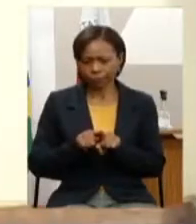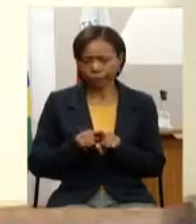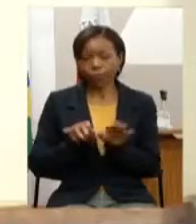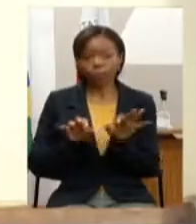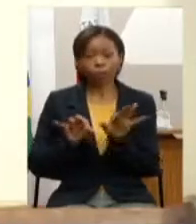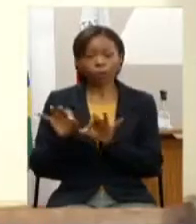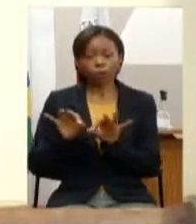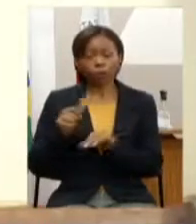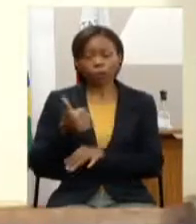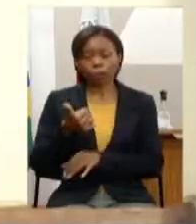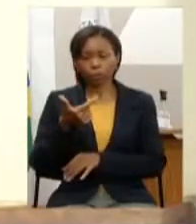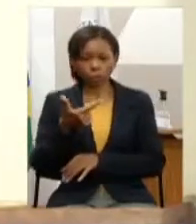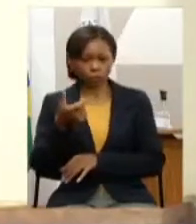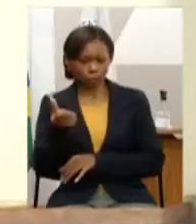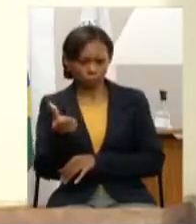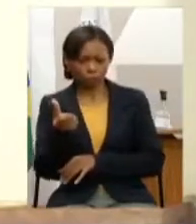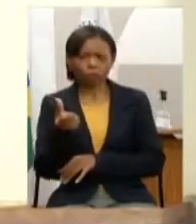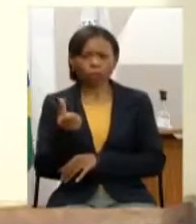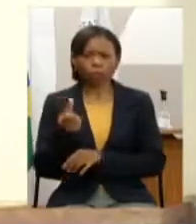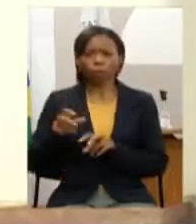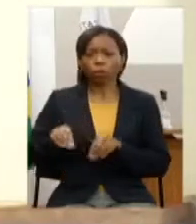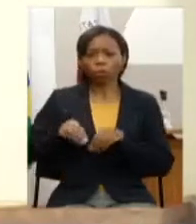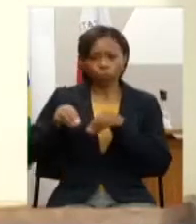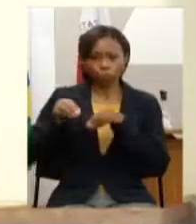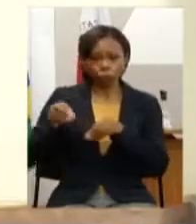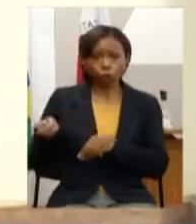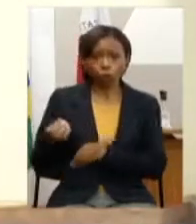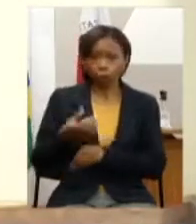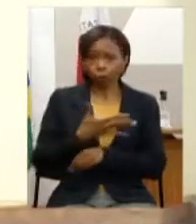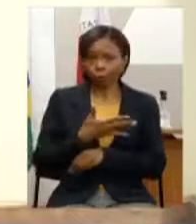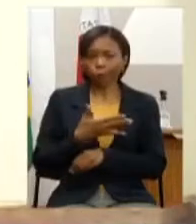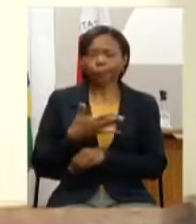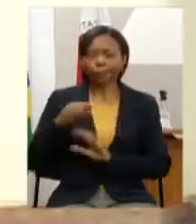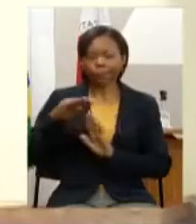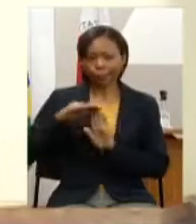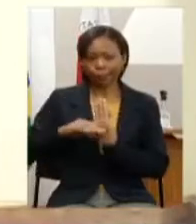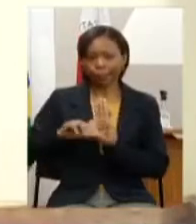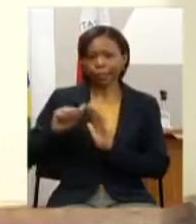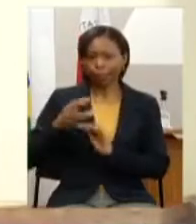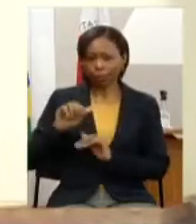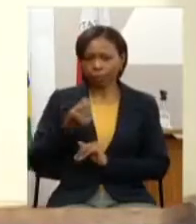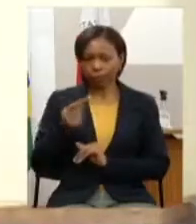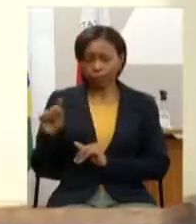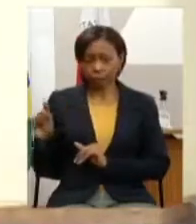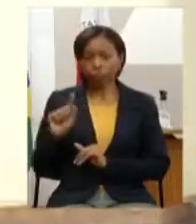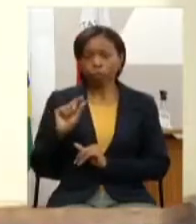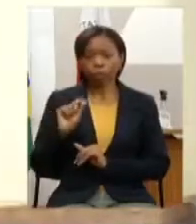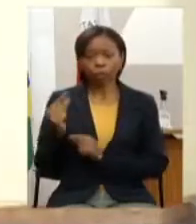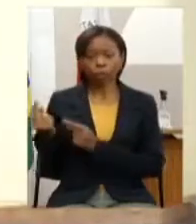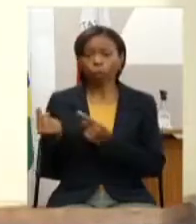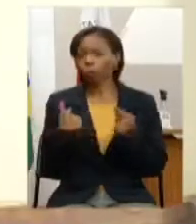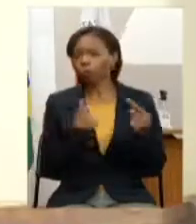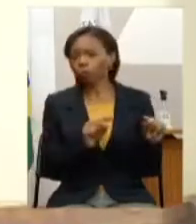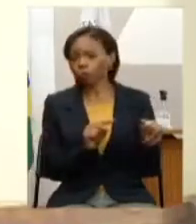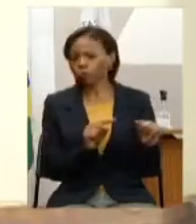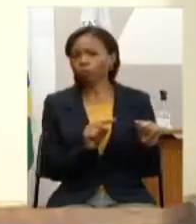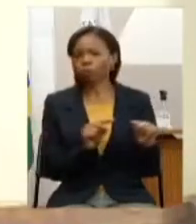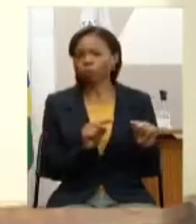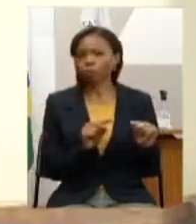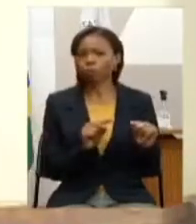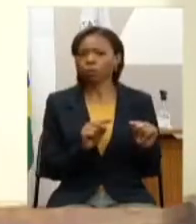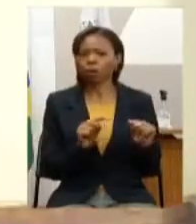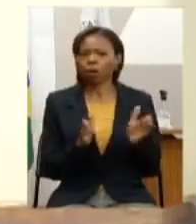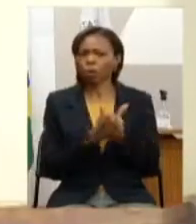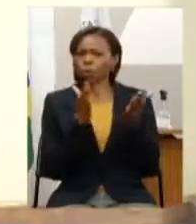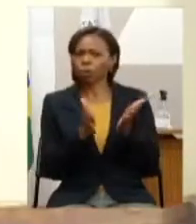126 regularização fundiária é uma ação nova que é o seguinte combate combate a pobreza